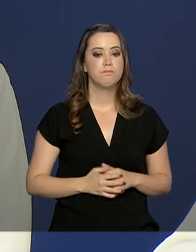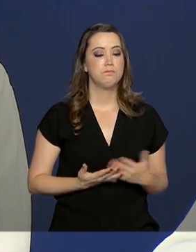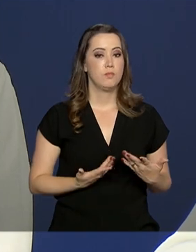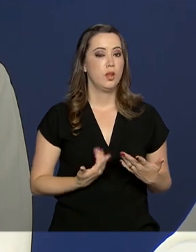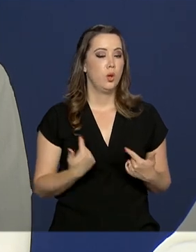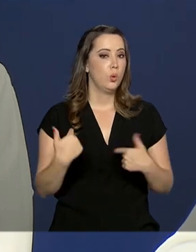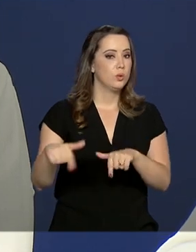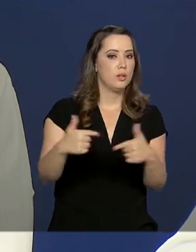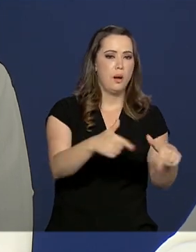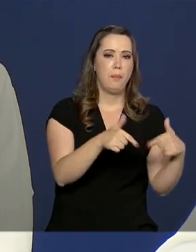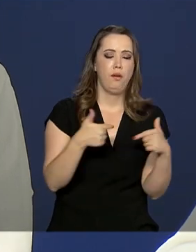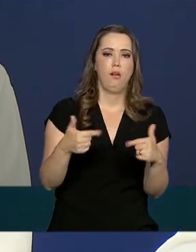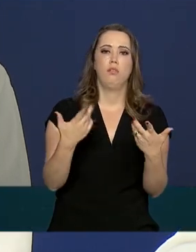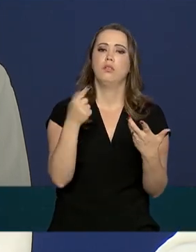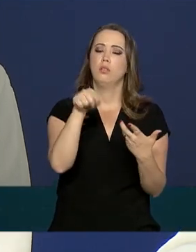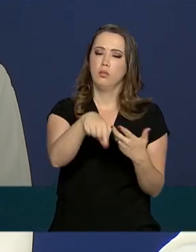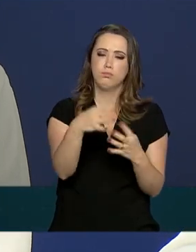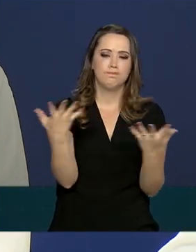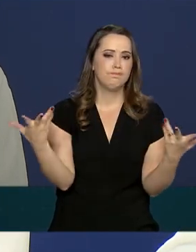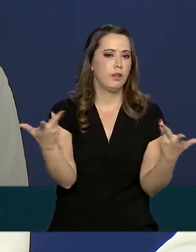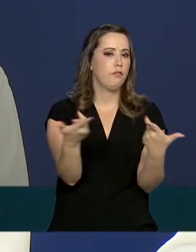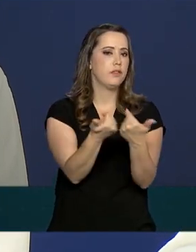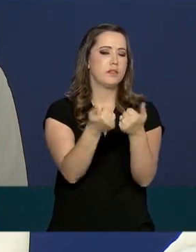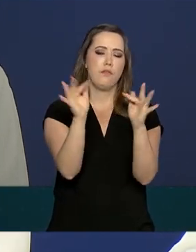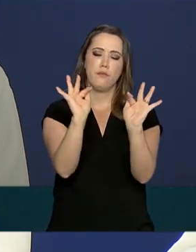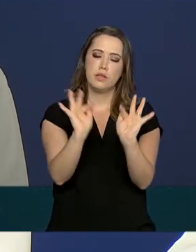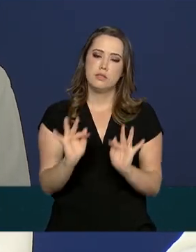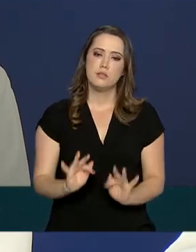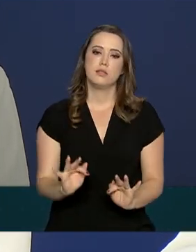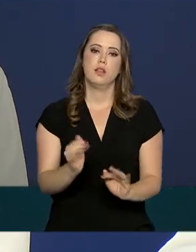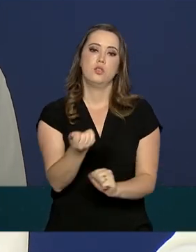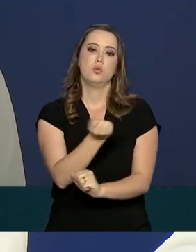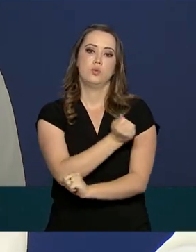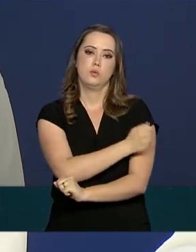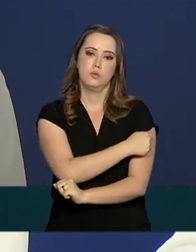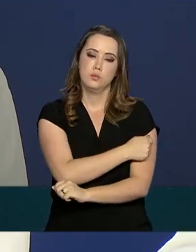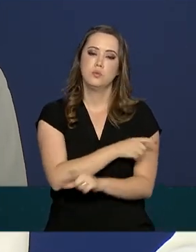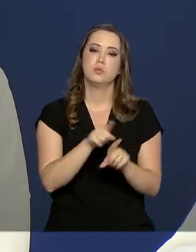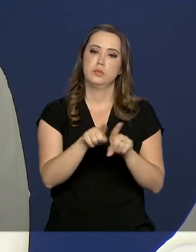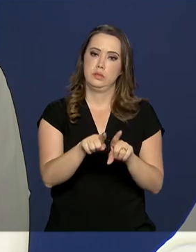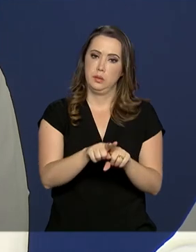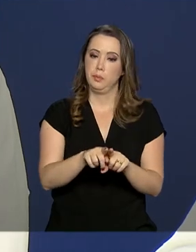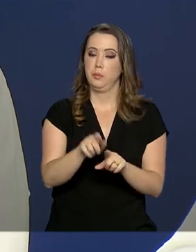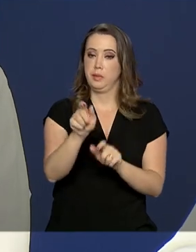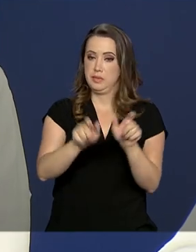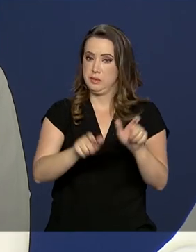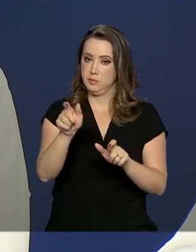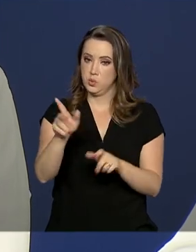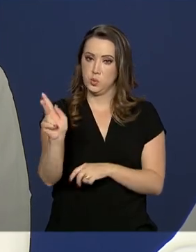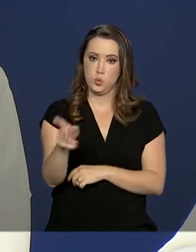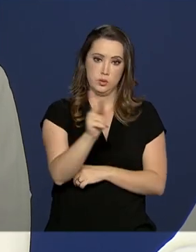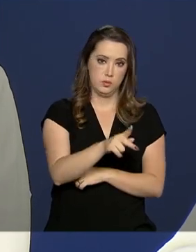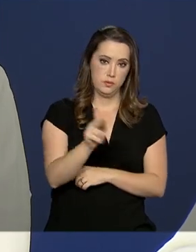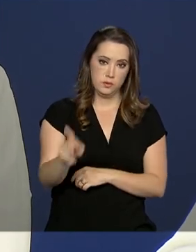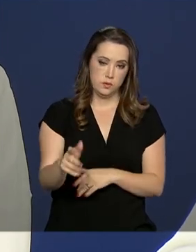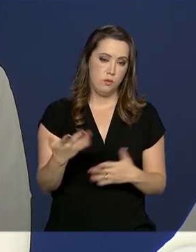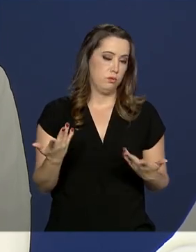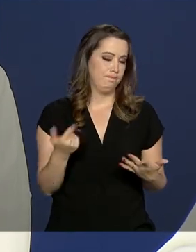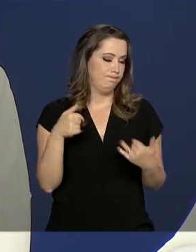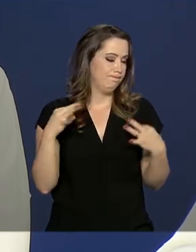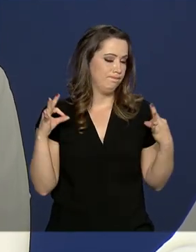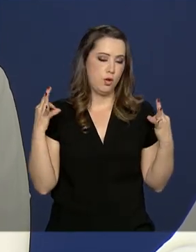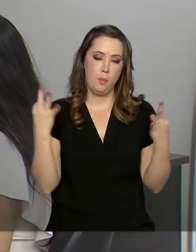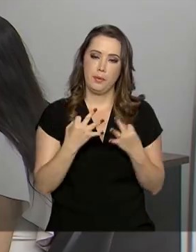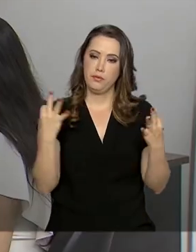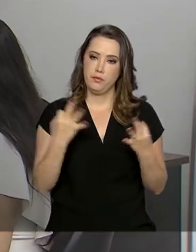execução, a operação, o custo, a eficiência, a satisfação dos alunos, dos professores, então absolutamente